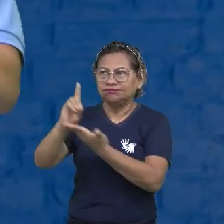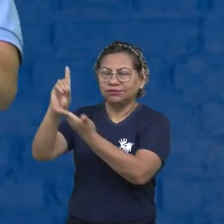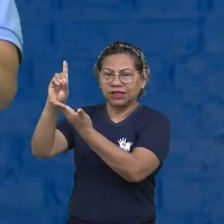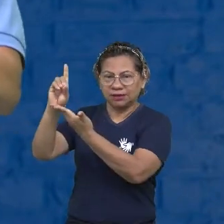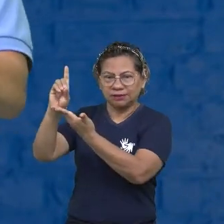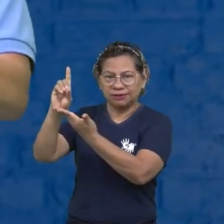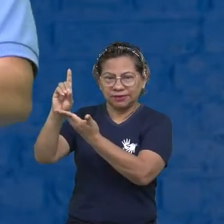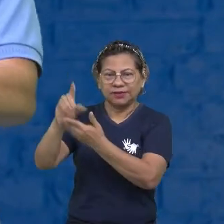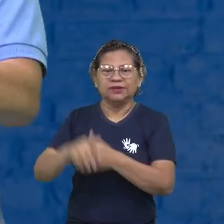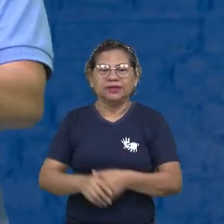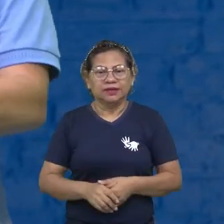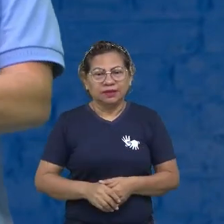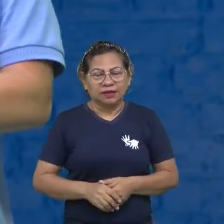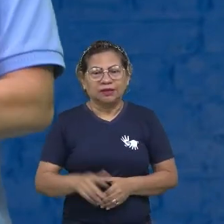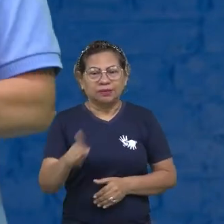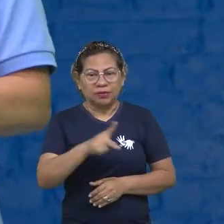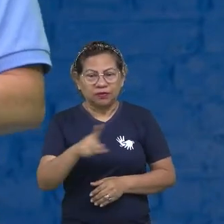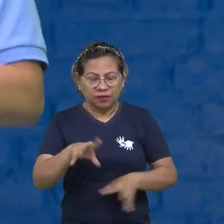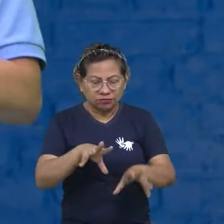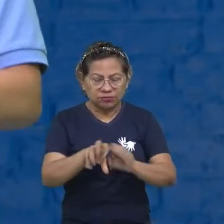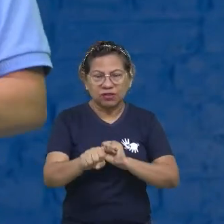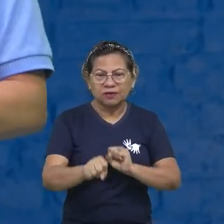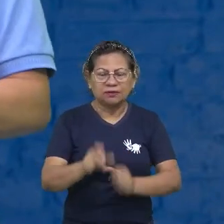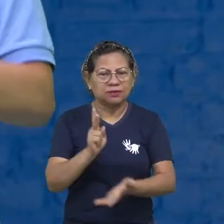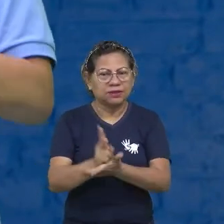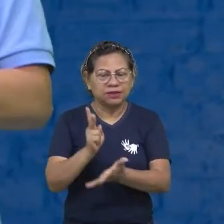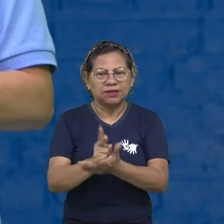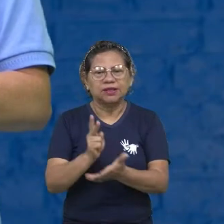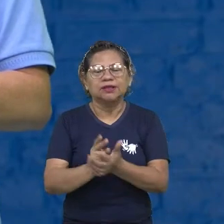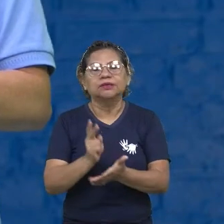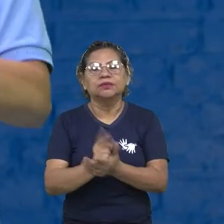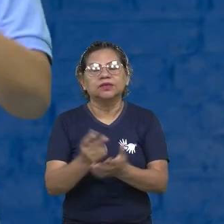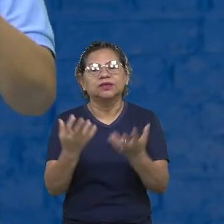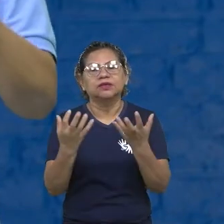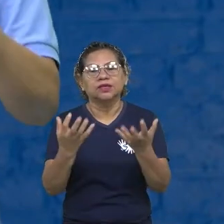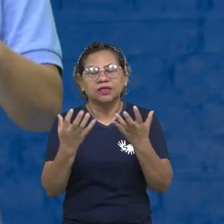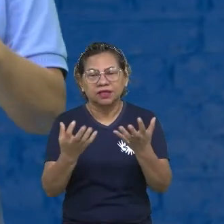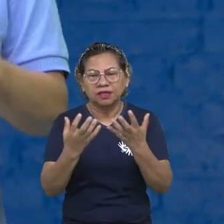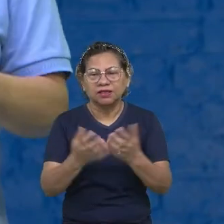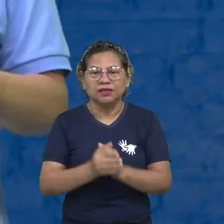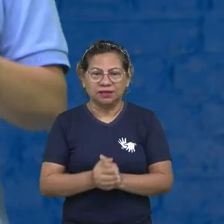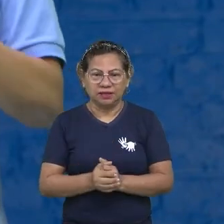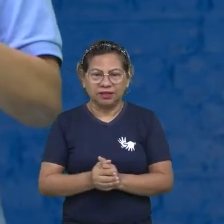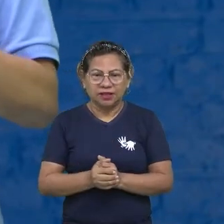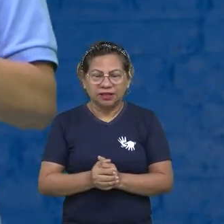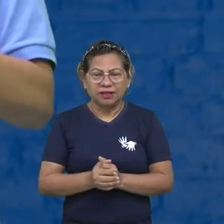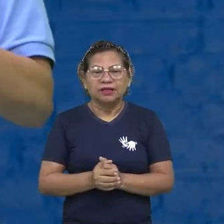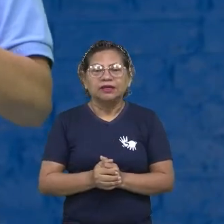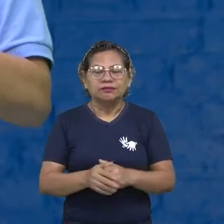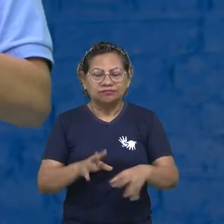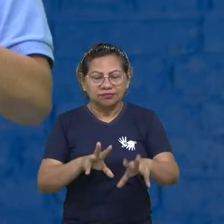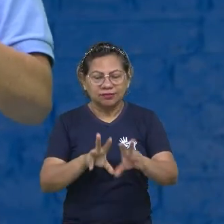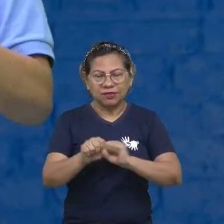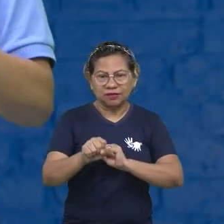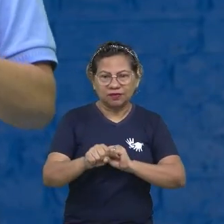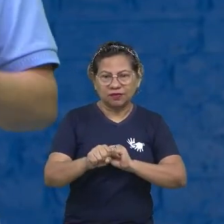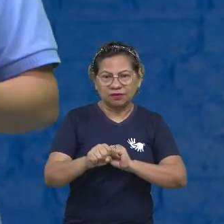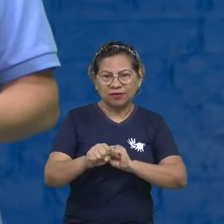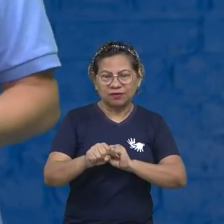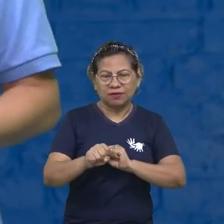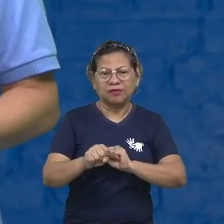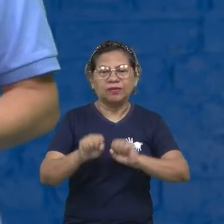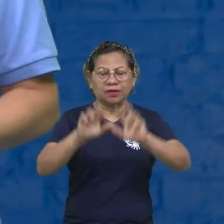professora porque sempre quis ser professora de arte. Foi o meu sonho e a partir deles, eu realizei todos os meus